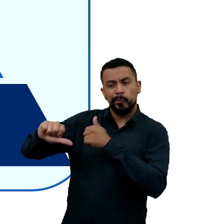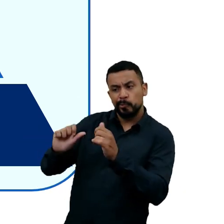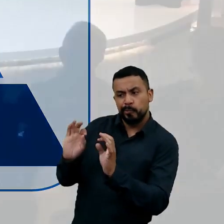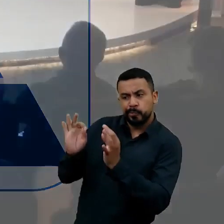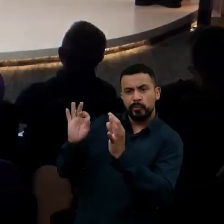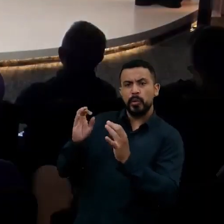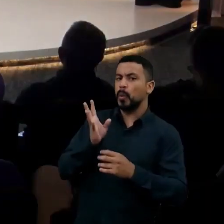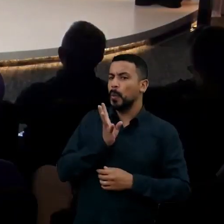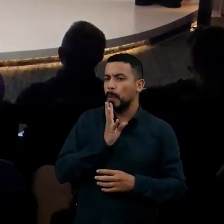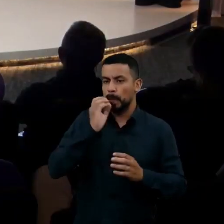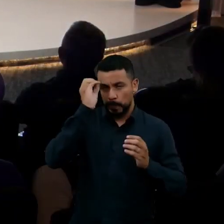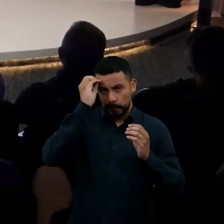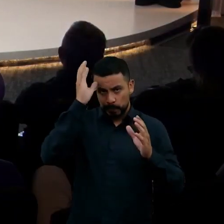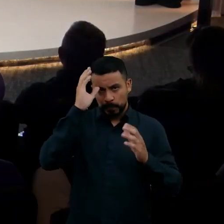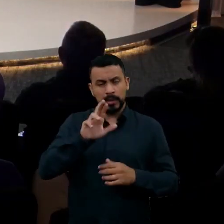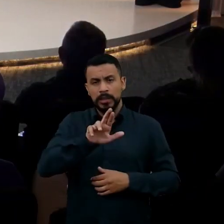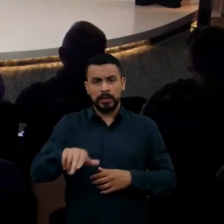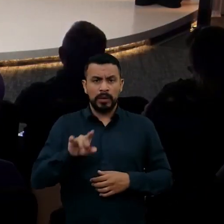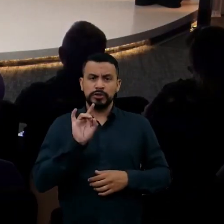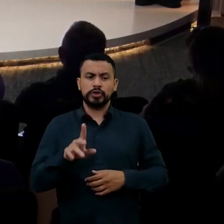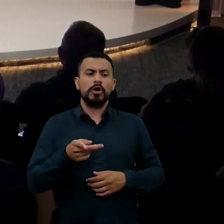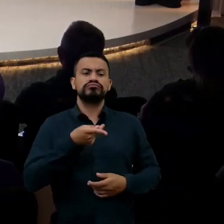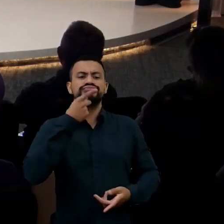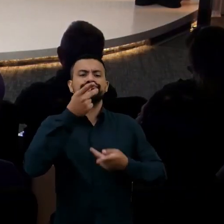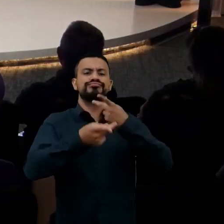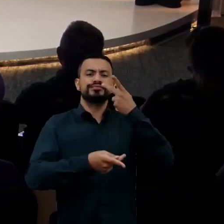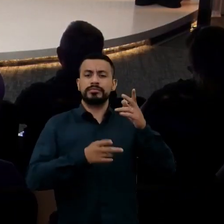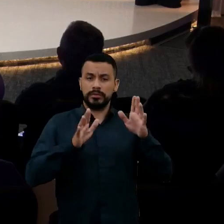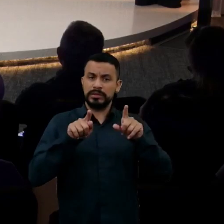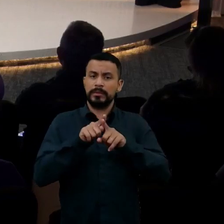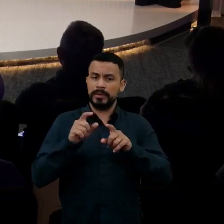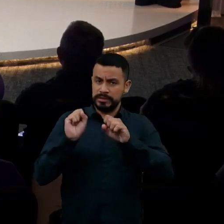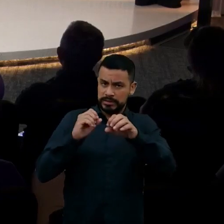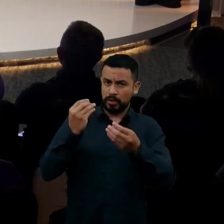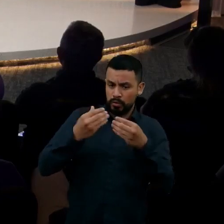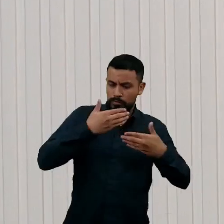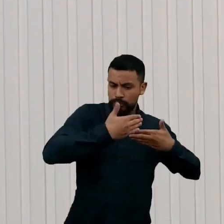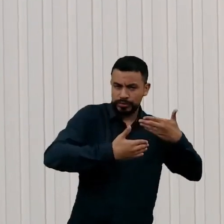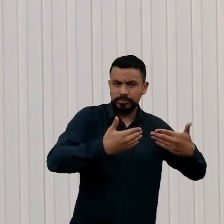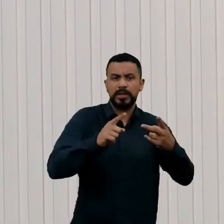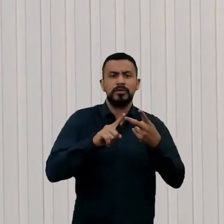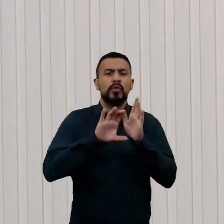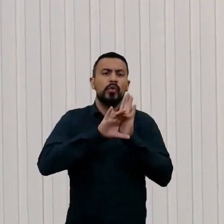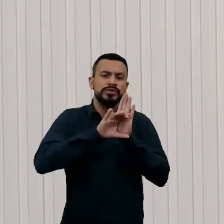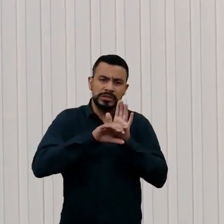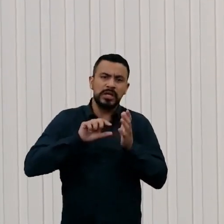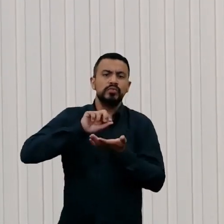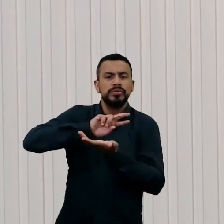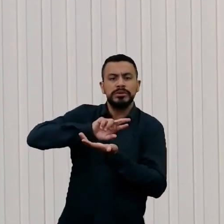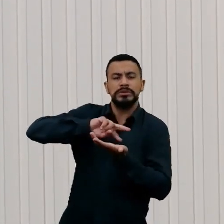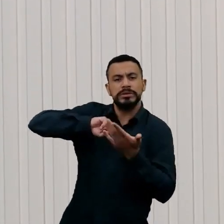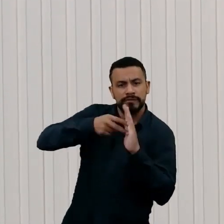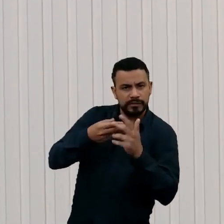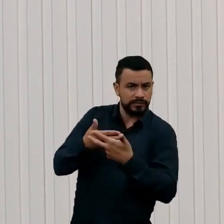fatos, figuras, conhecimento declarativo, mas também procedimentos, conceitos, e também a questão do